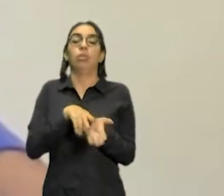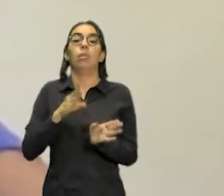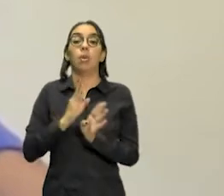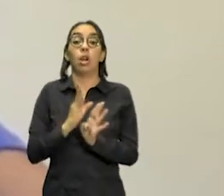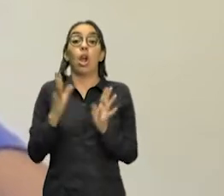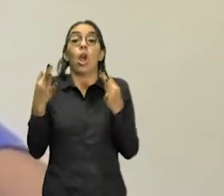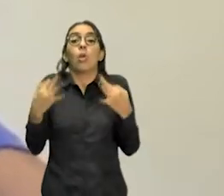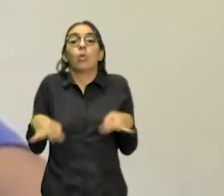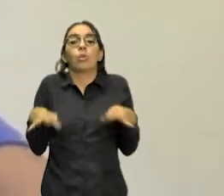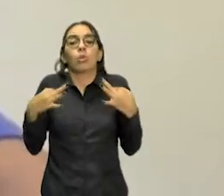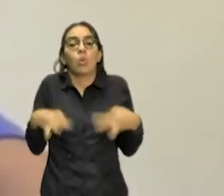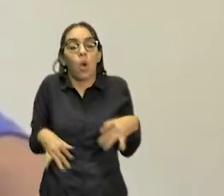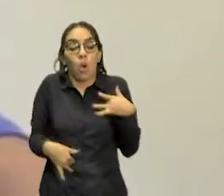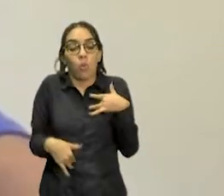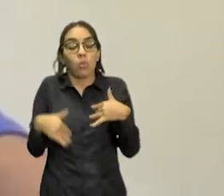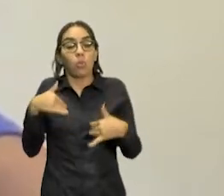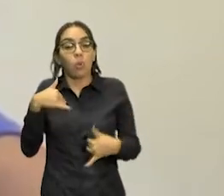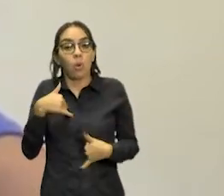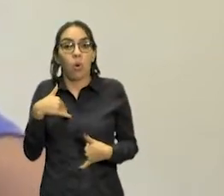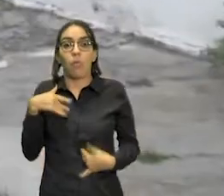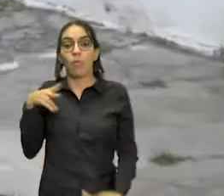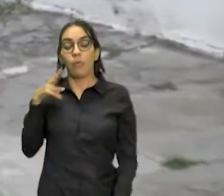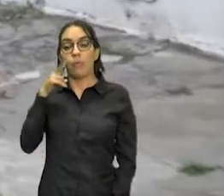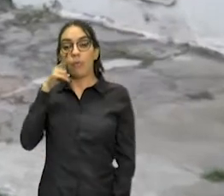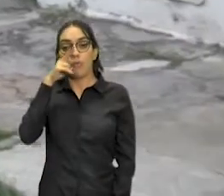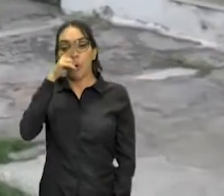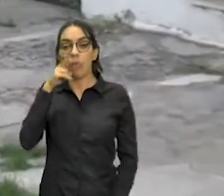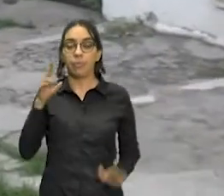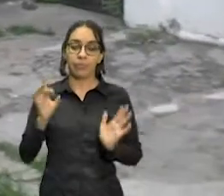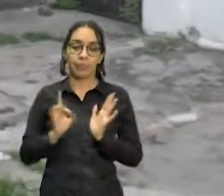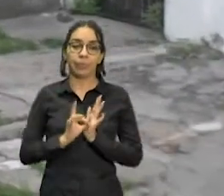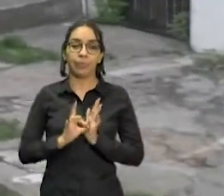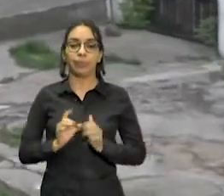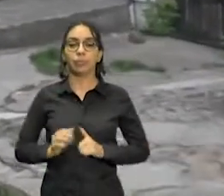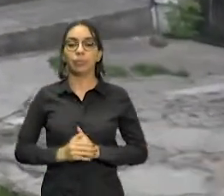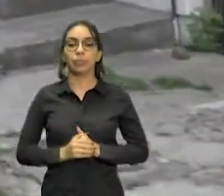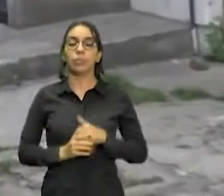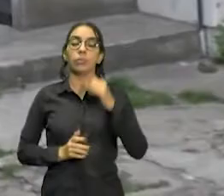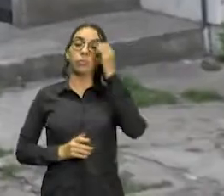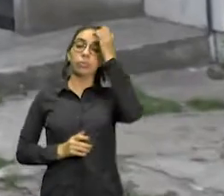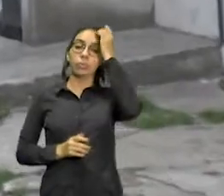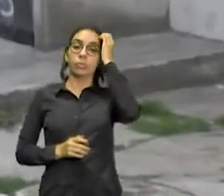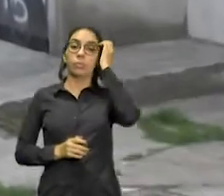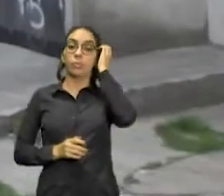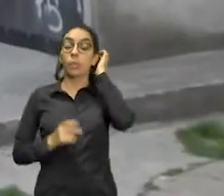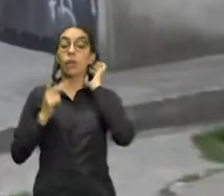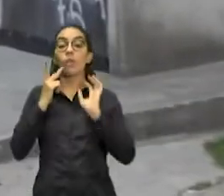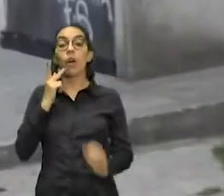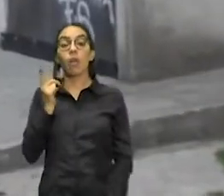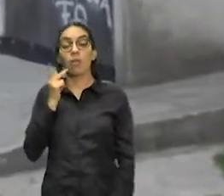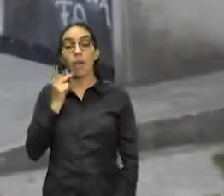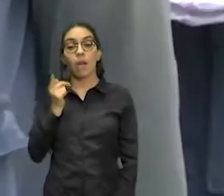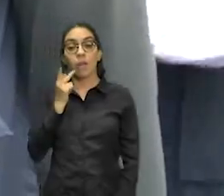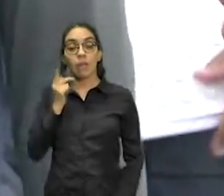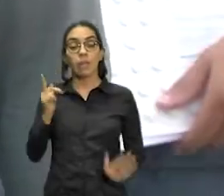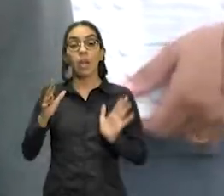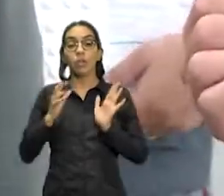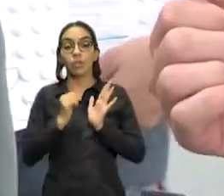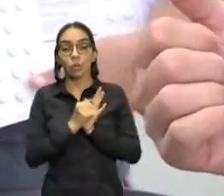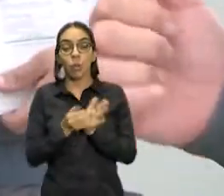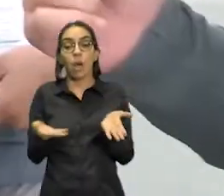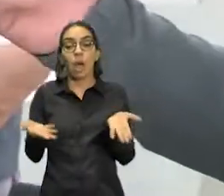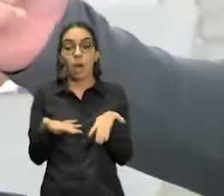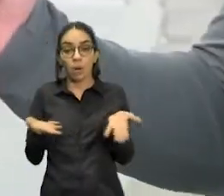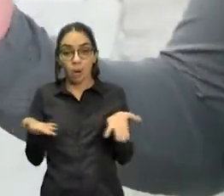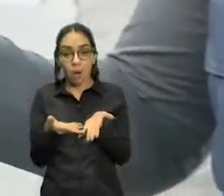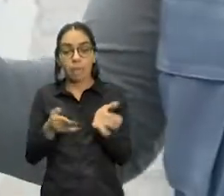nas articulações, porque realmente sem conseguir andar. Nesse início de ano, Fortaleza registrou o crescimento do número de casos, deixando